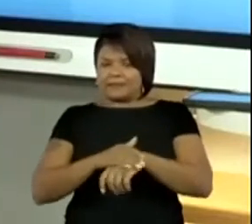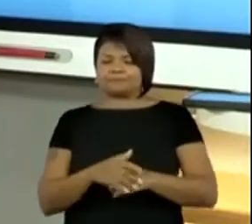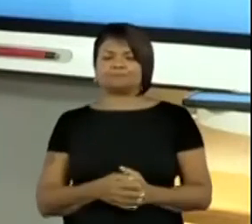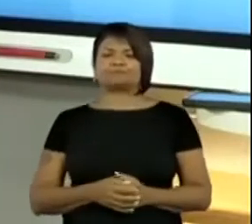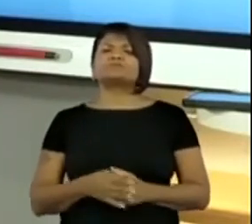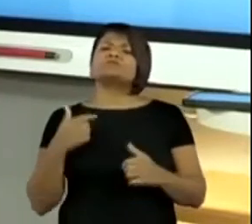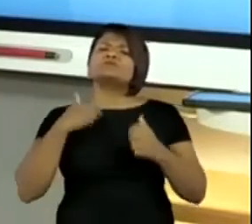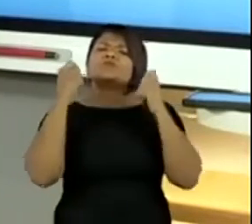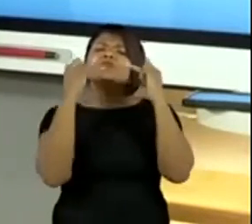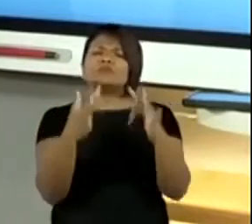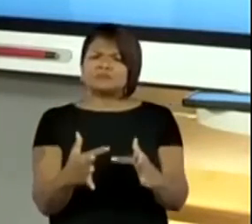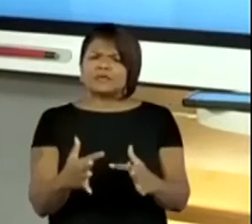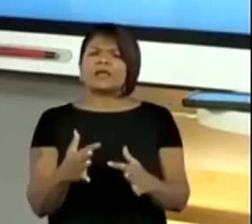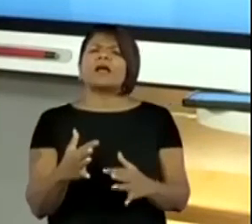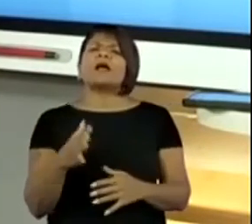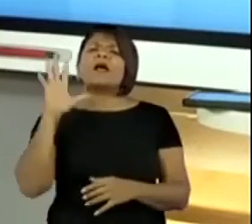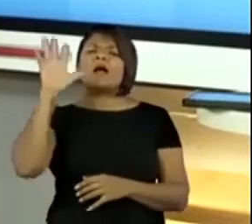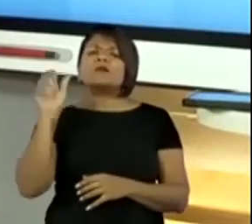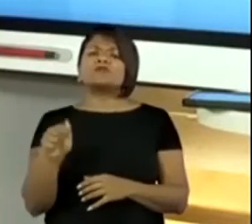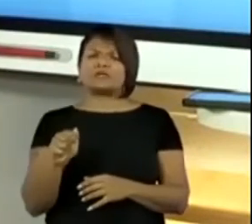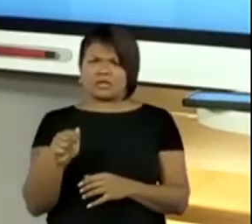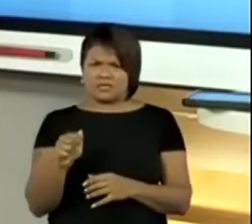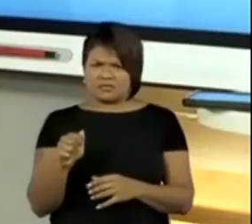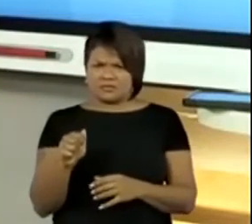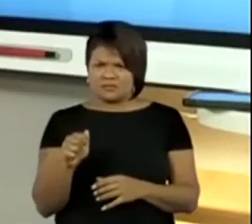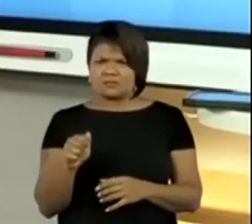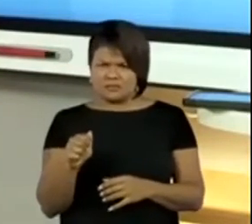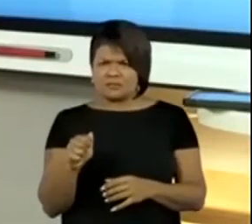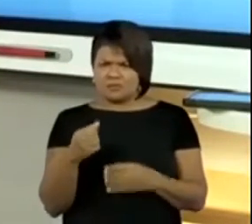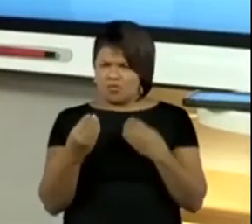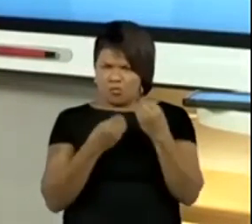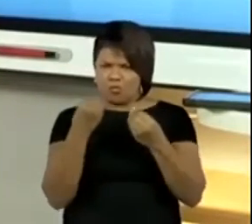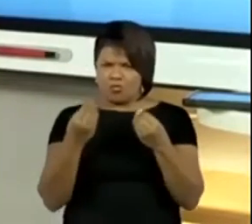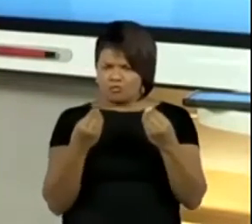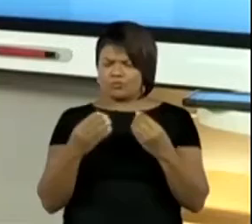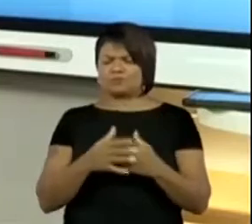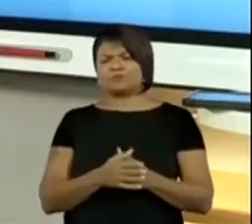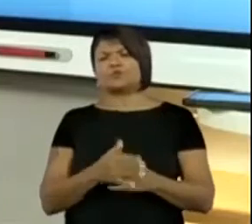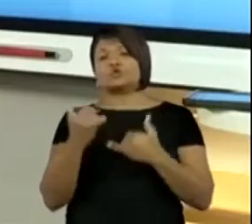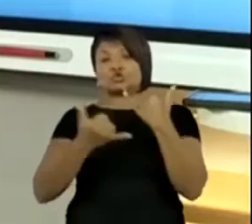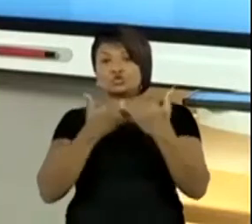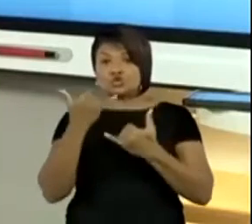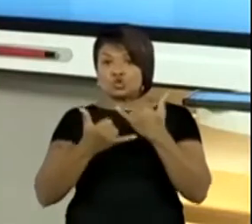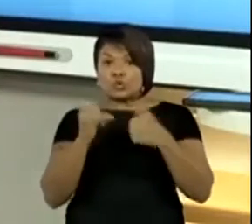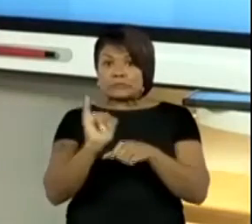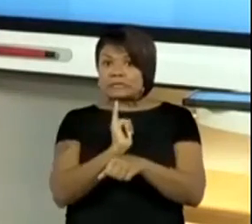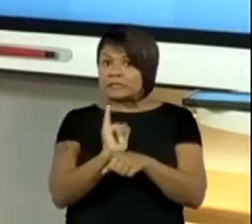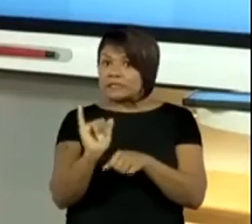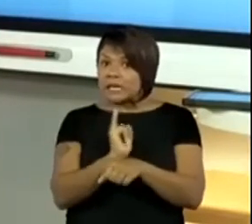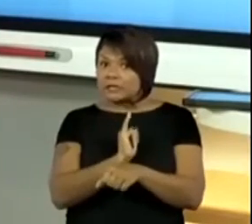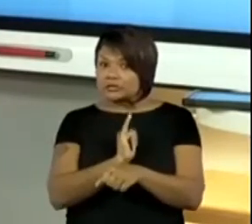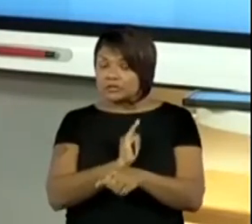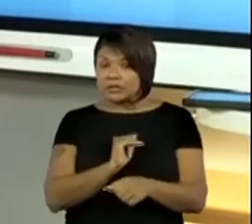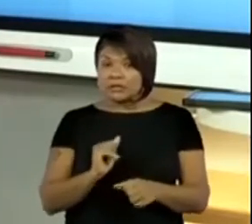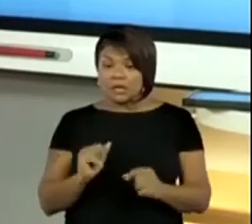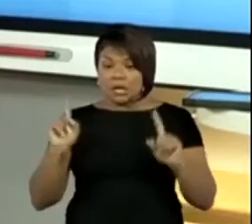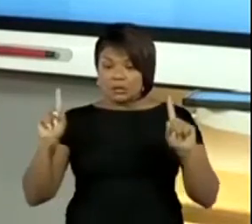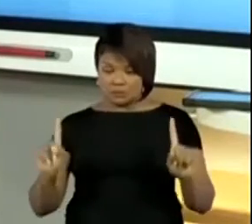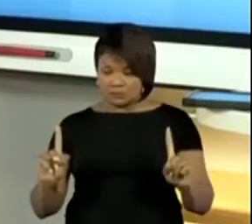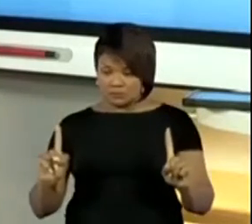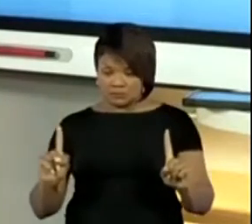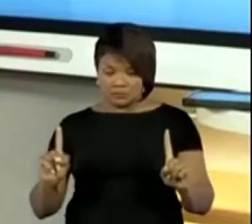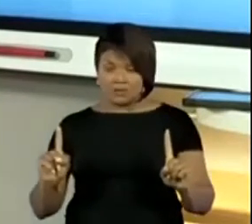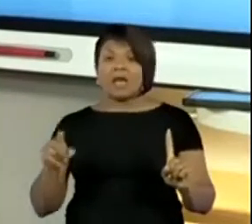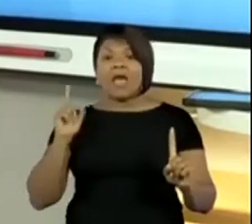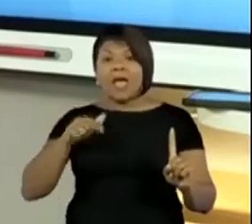surgiu o Sishima. É um jogo de estratégia para dois jogadores com origem do